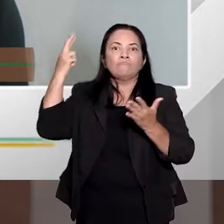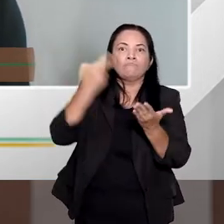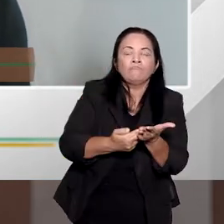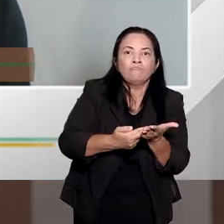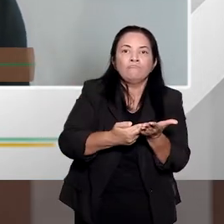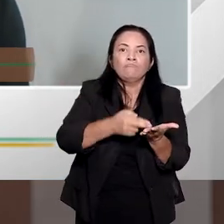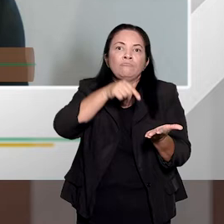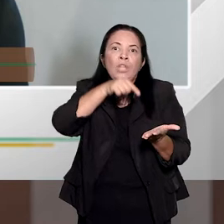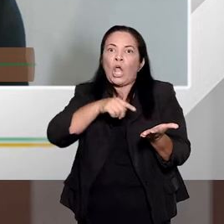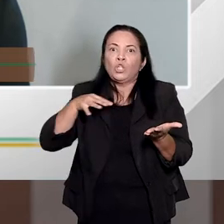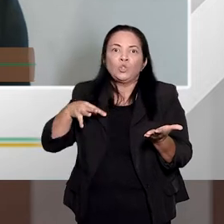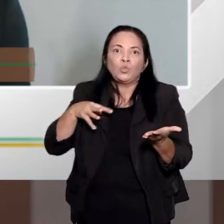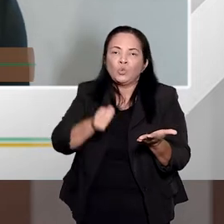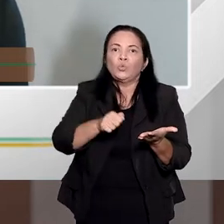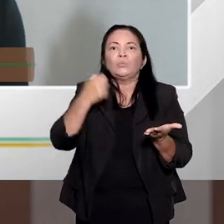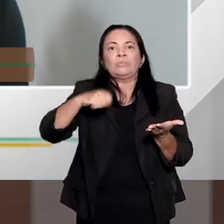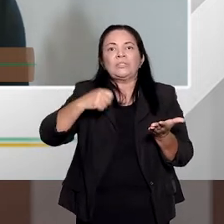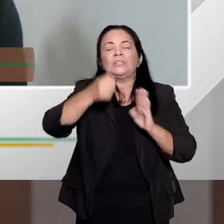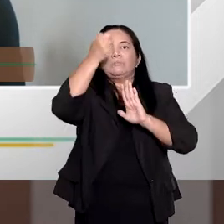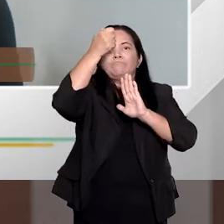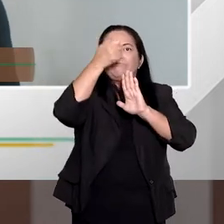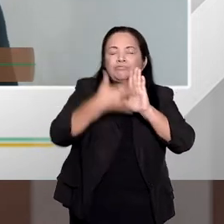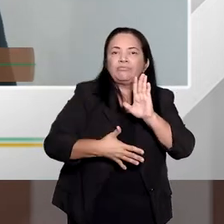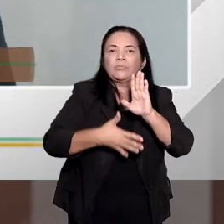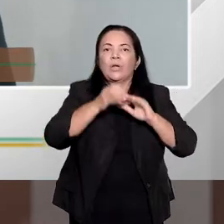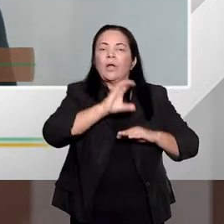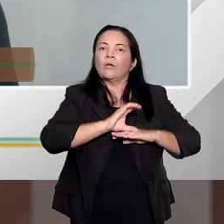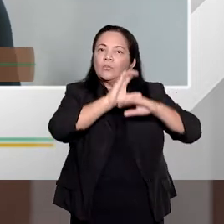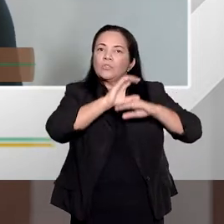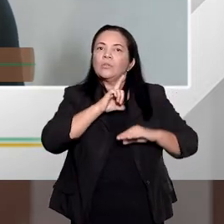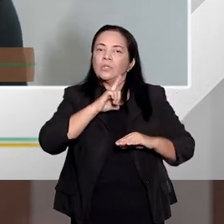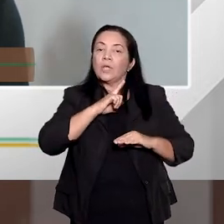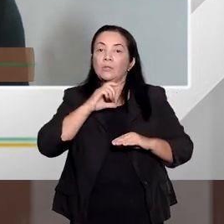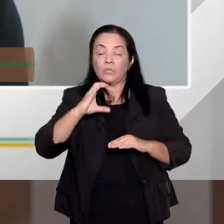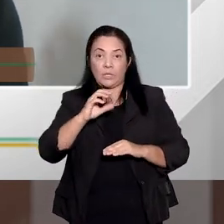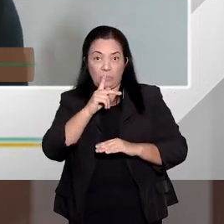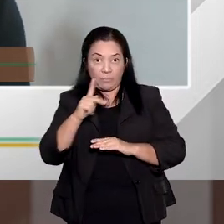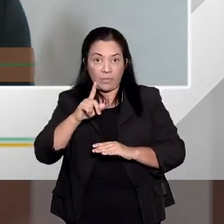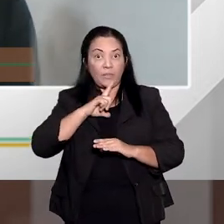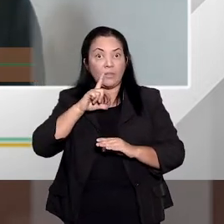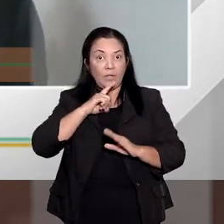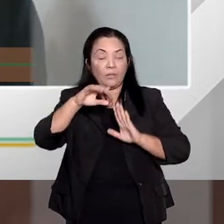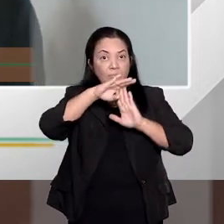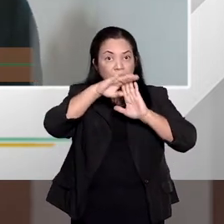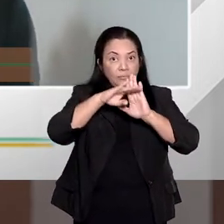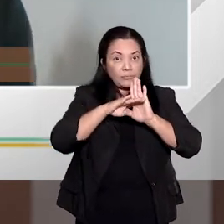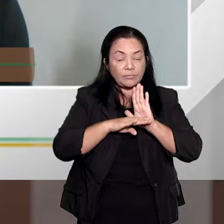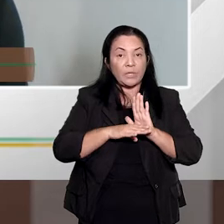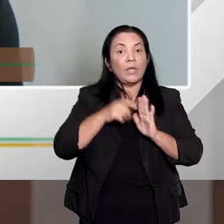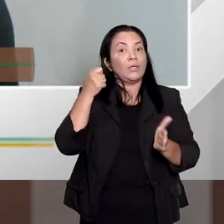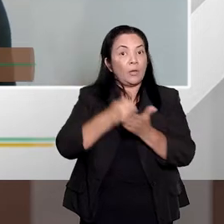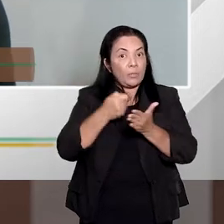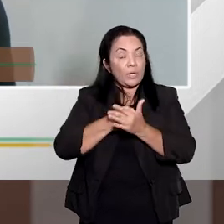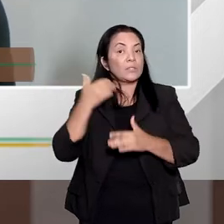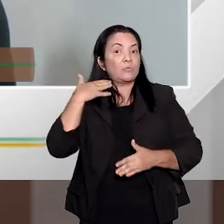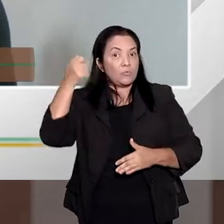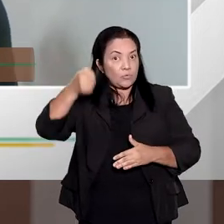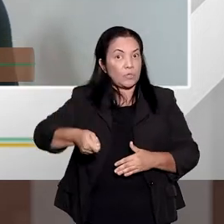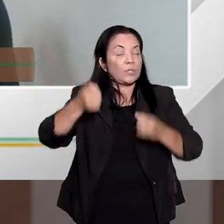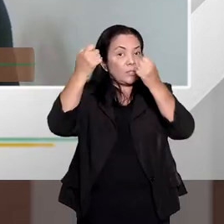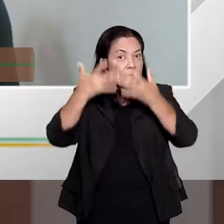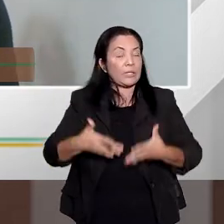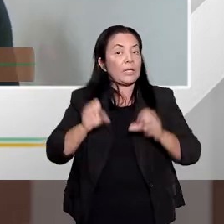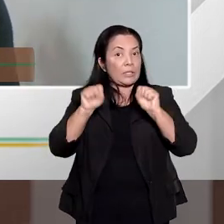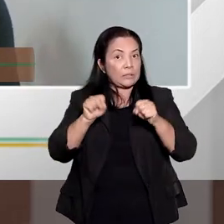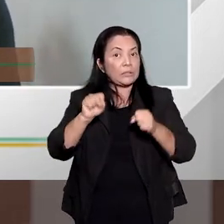motivada, isso está na Constituição, tem inúmeros dispositivos do CPP, também falando sobre esse dever de fundamentação, e é